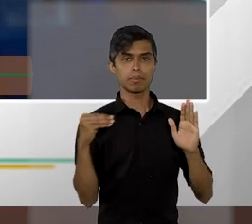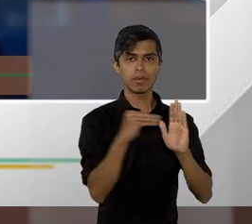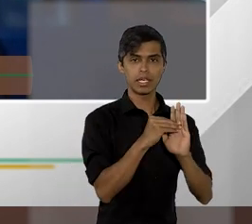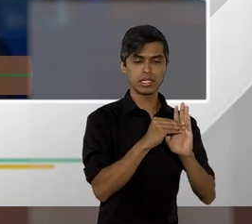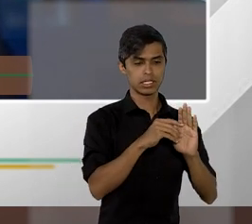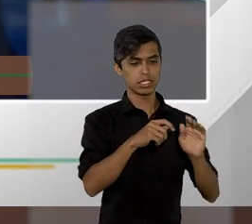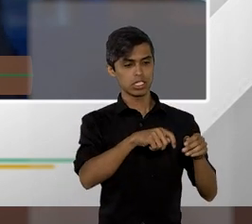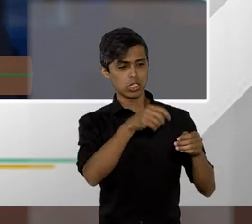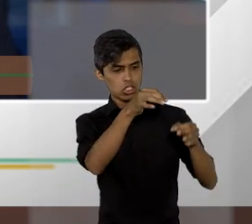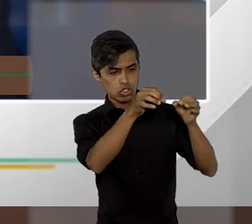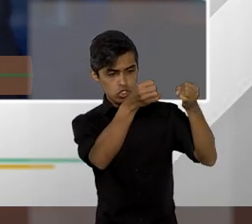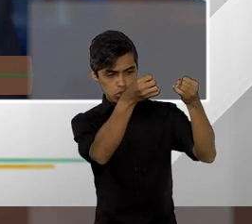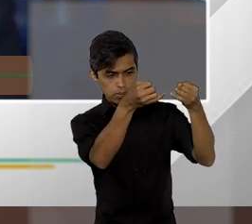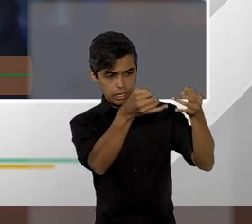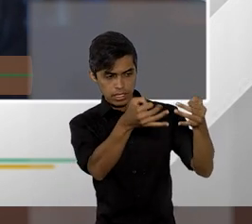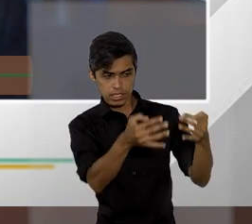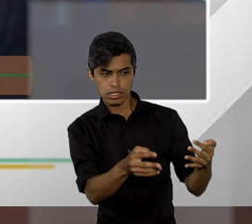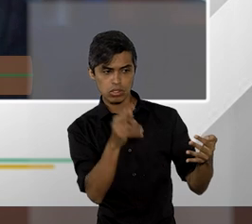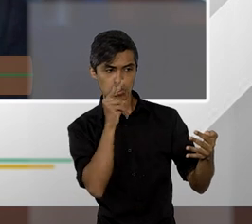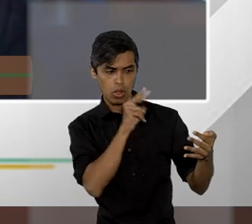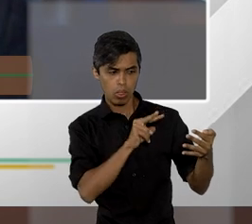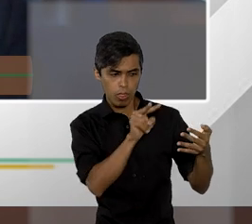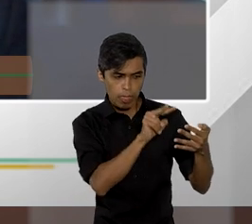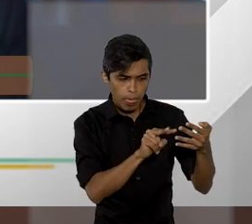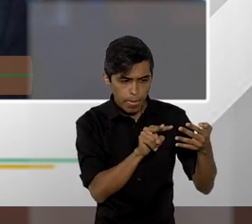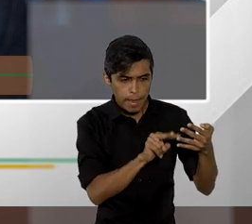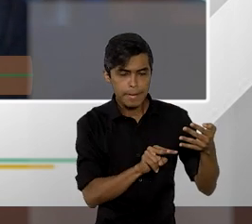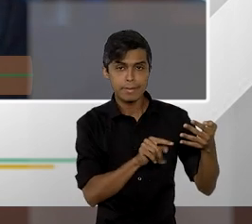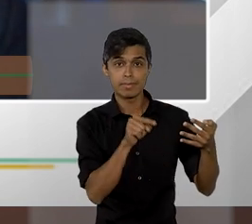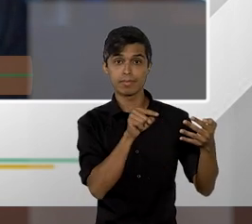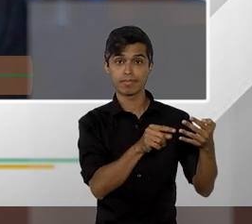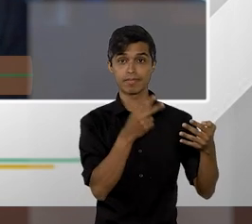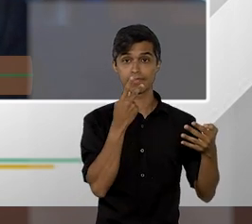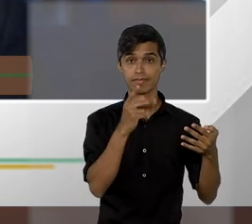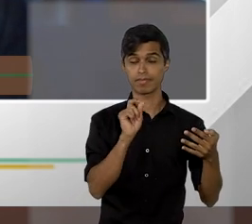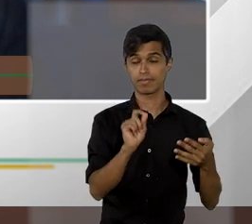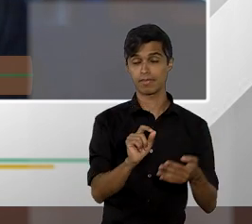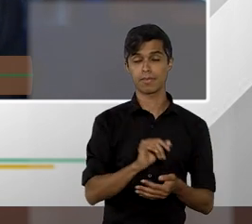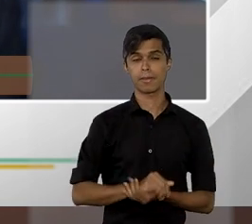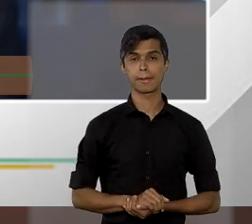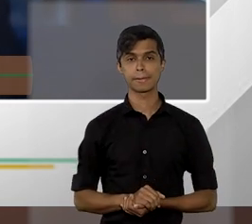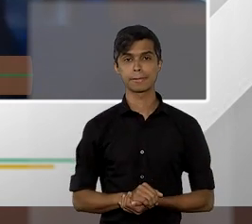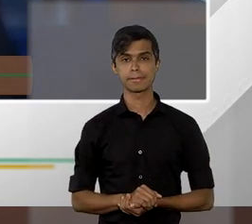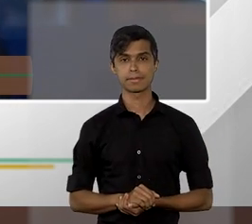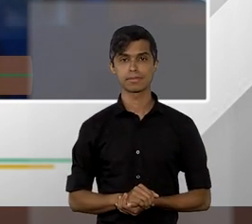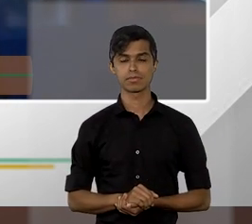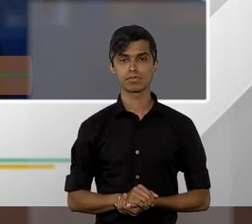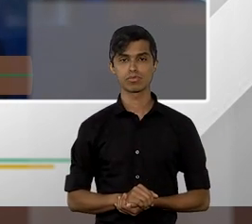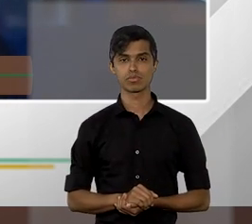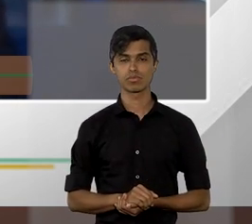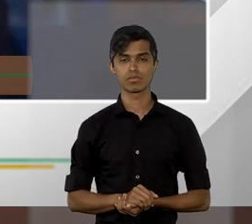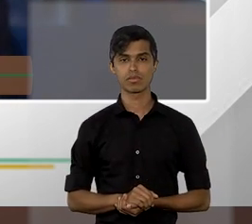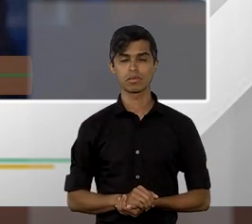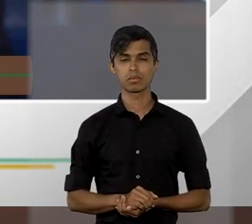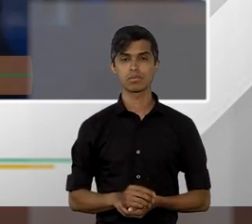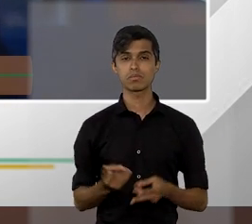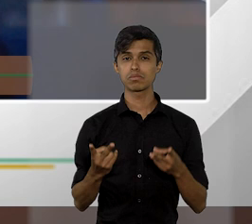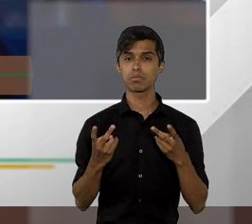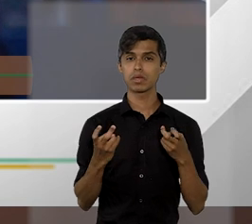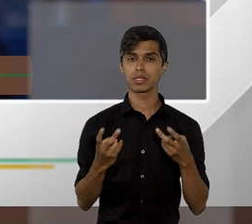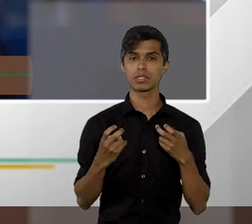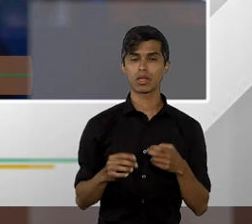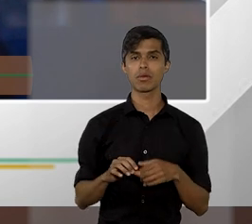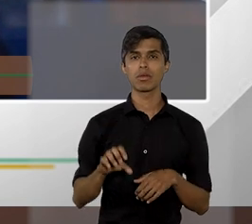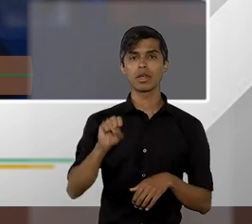2012 essa justificativa, lá se falava de um certo desalinhamento